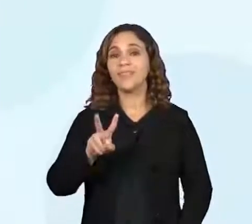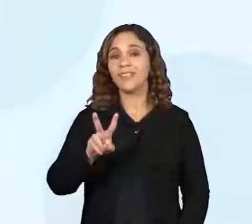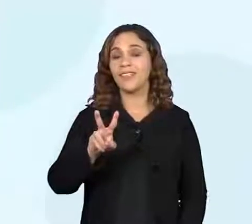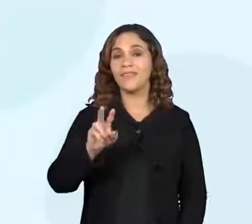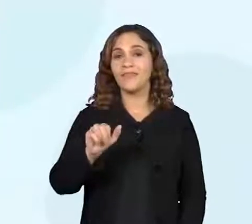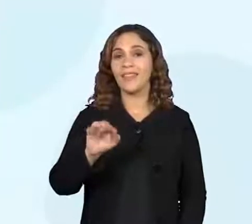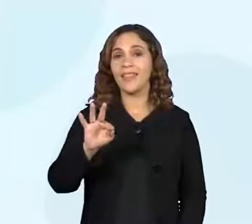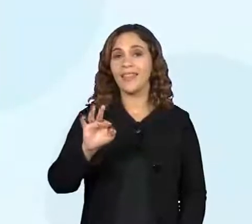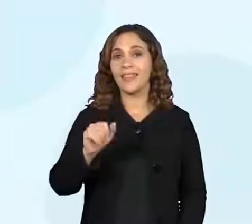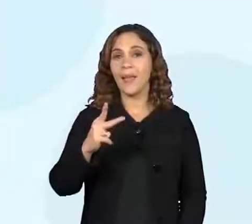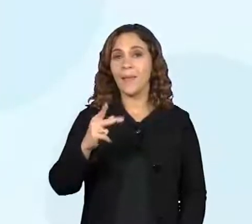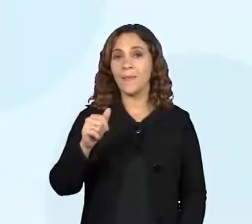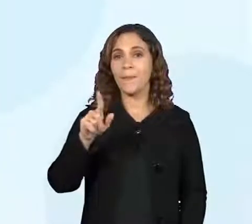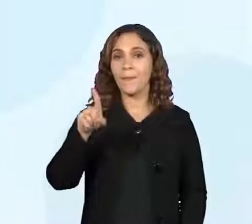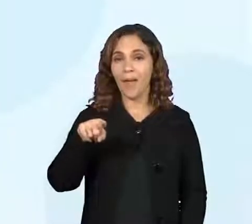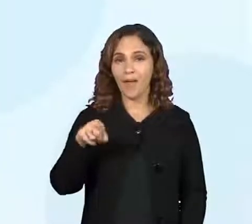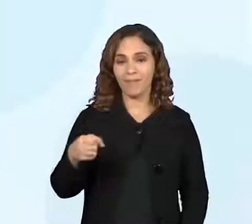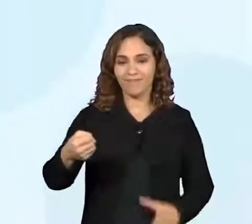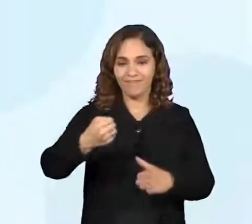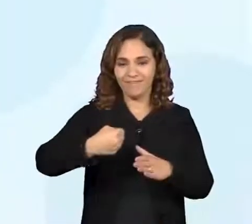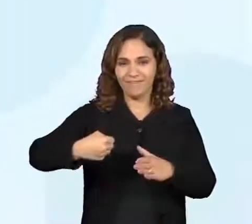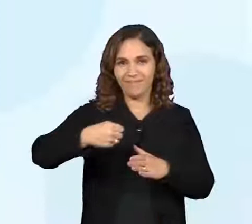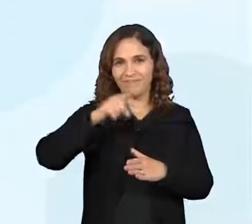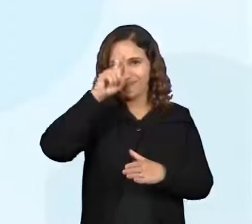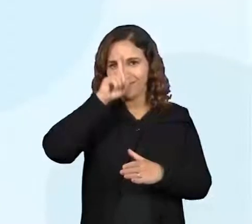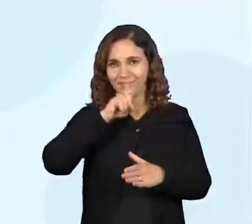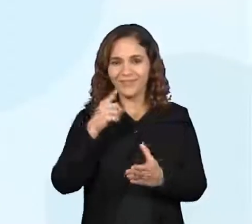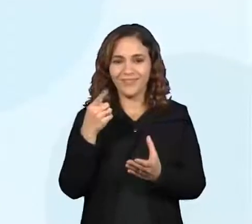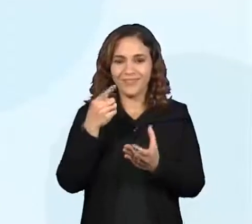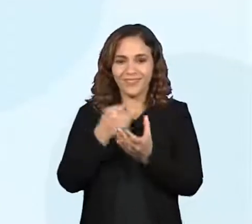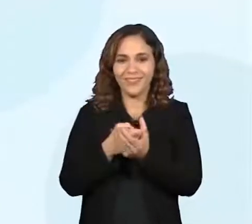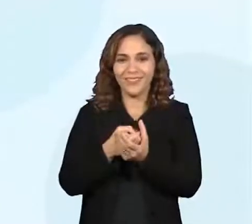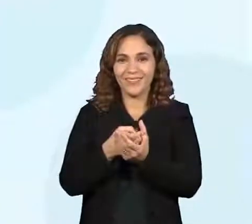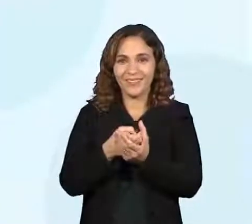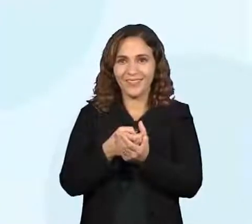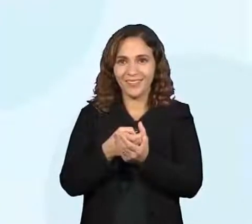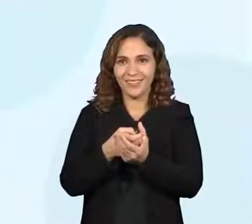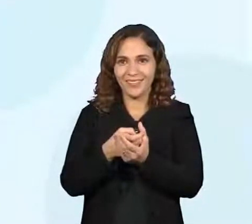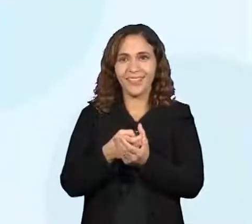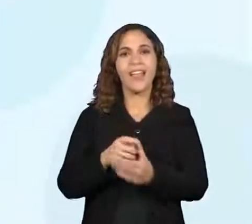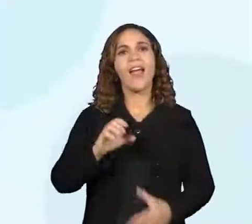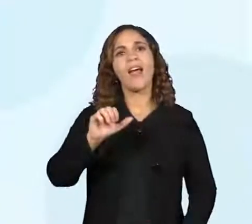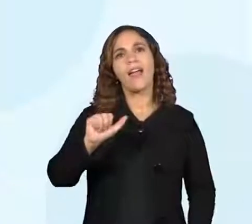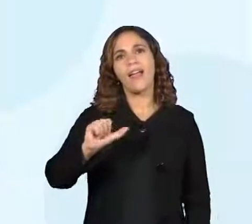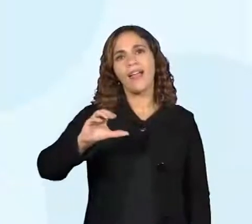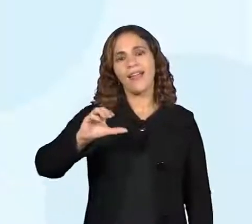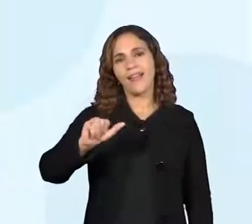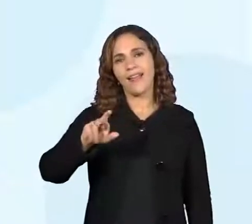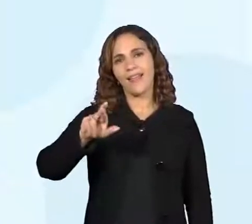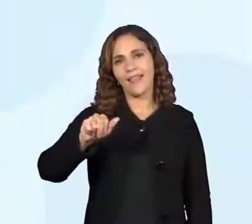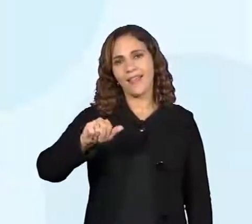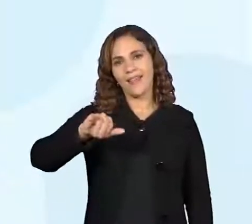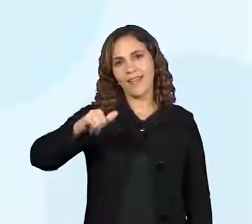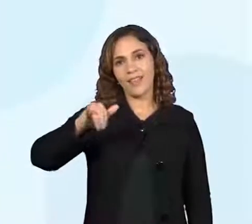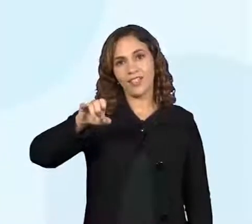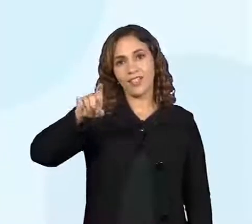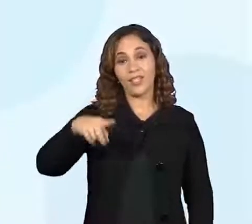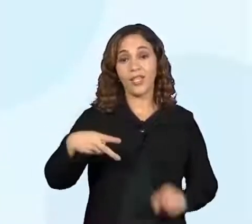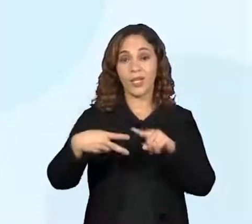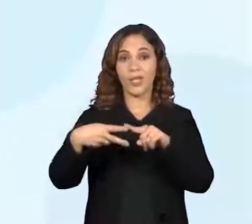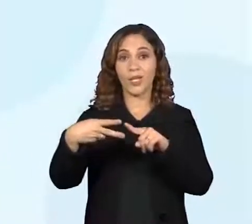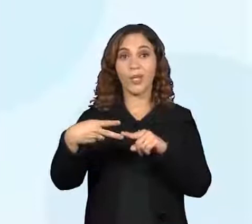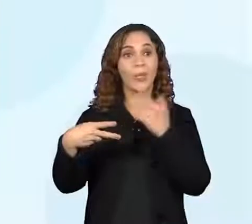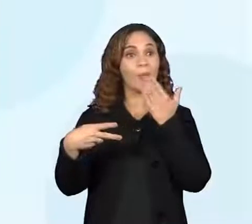Vatapá, acarajé e capoeira. Eita! Então, a está falando de dois alimentos, o vatapá e o acarajé.